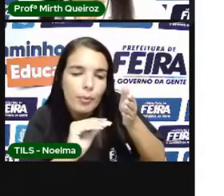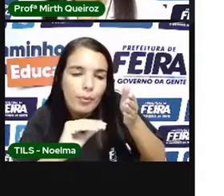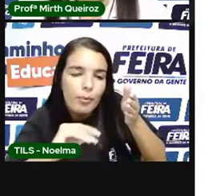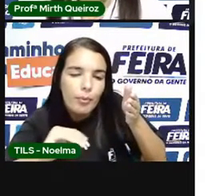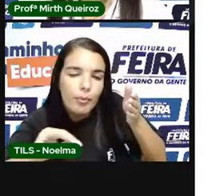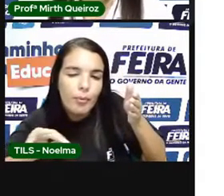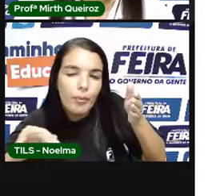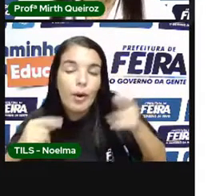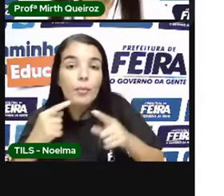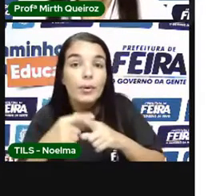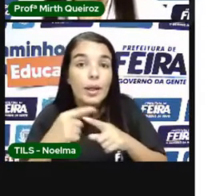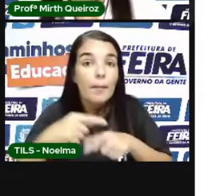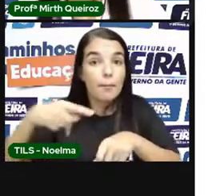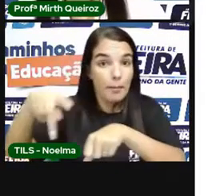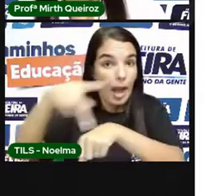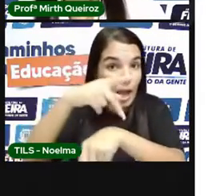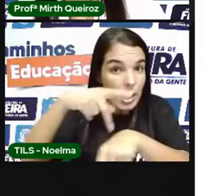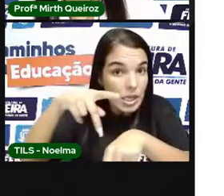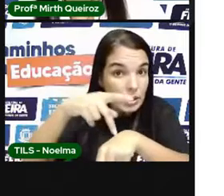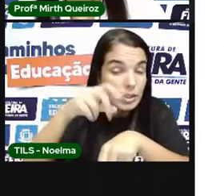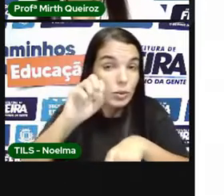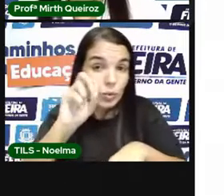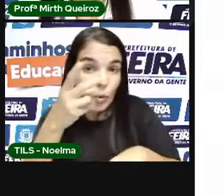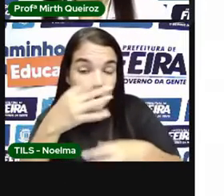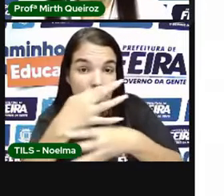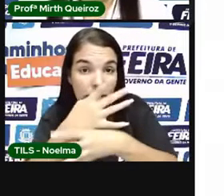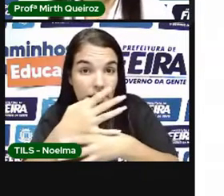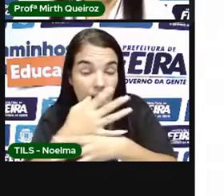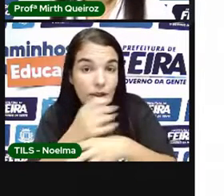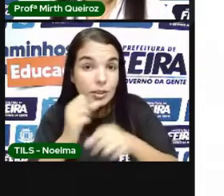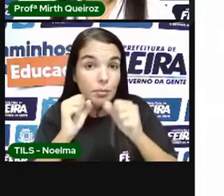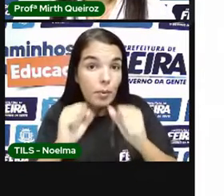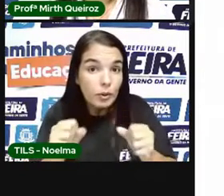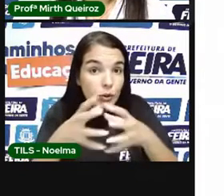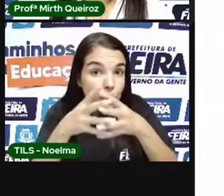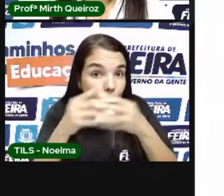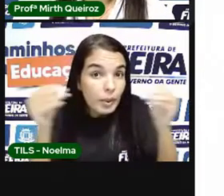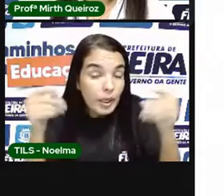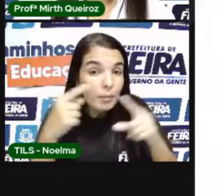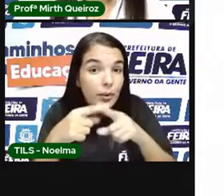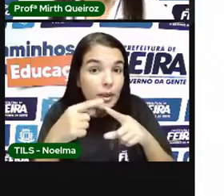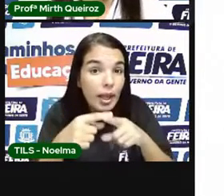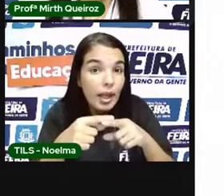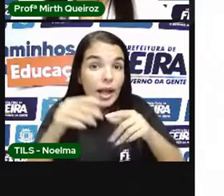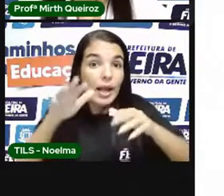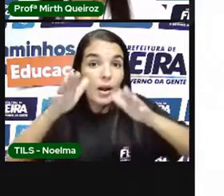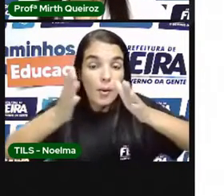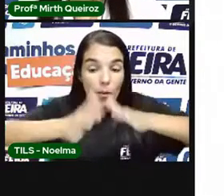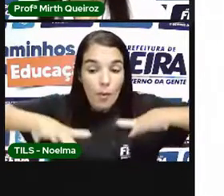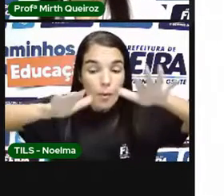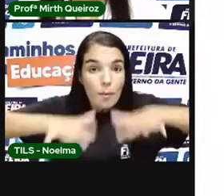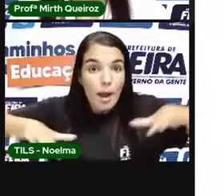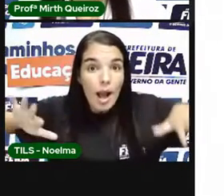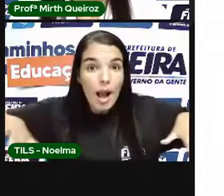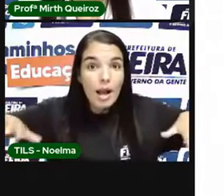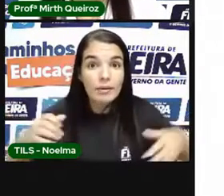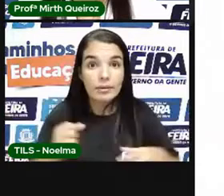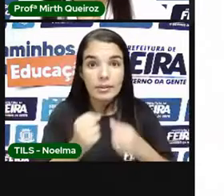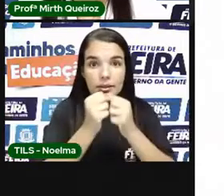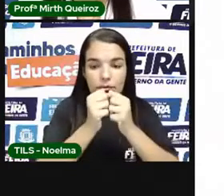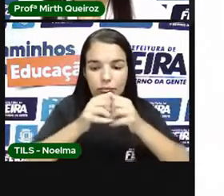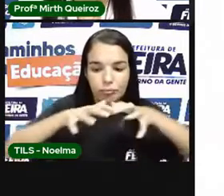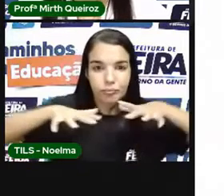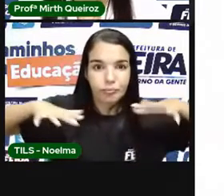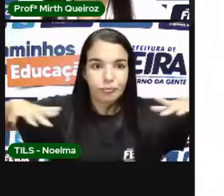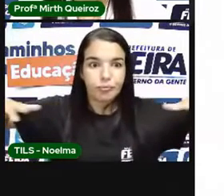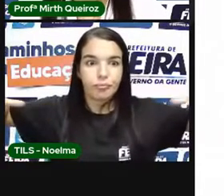País Podem Desaparecer Porque vai Aumentar O nível Do mar Além De Entrar Mais Radiação Solar Na atmosfera